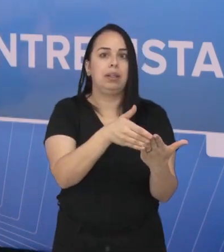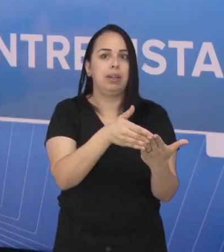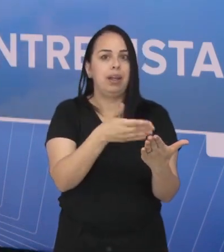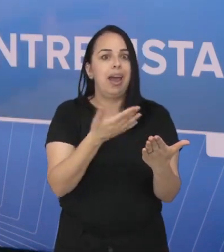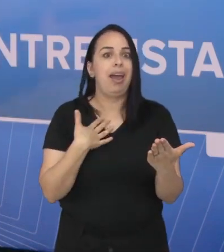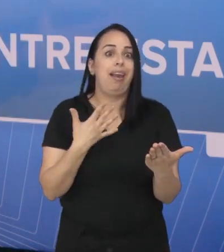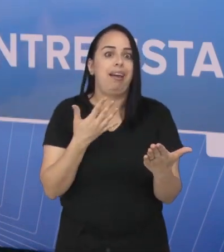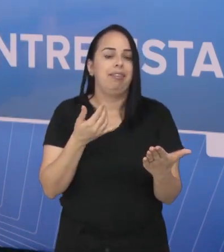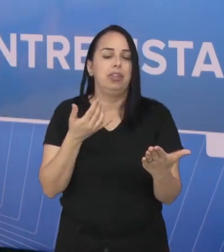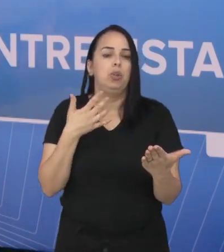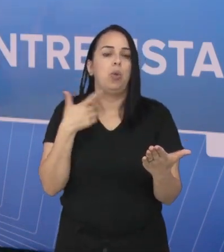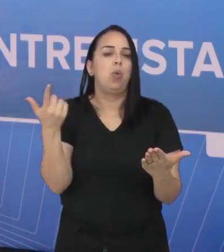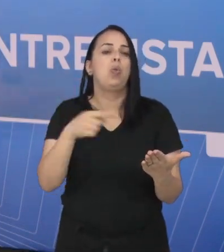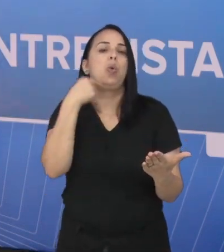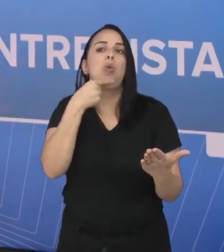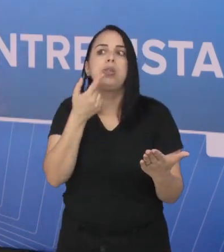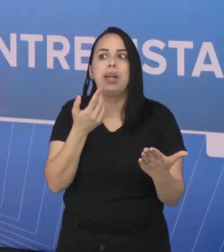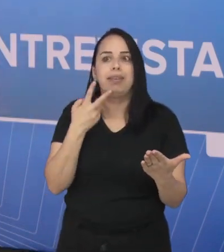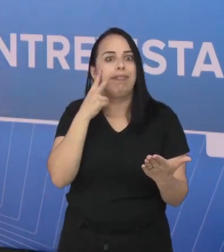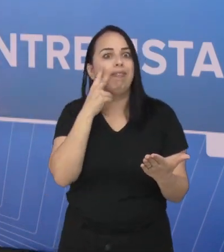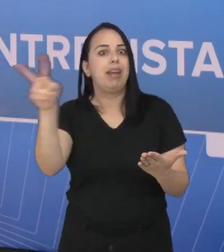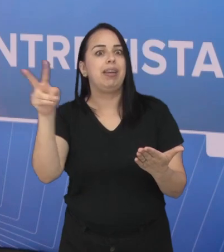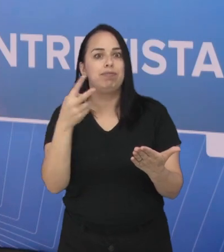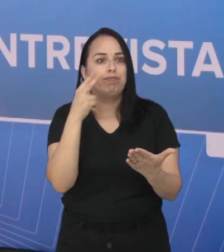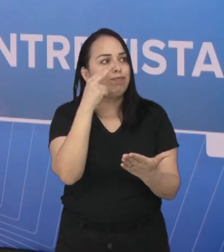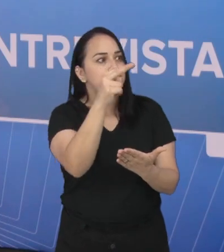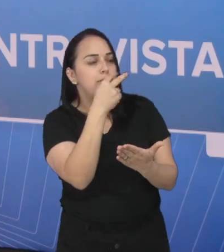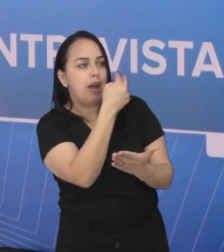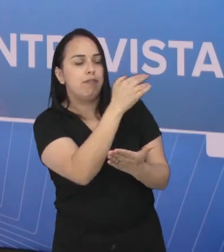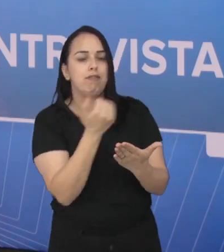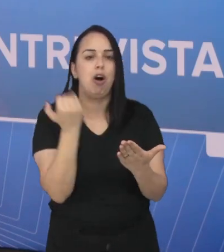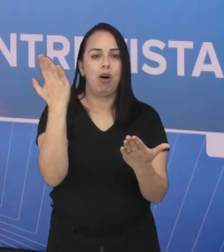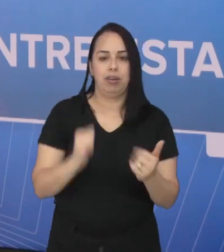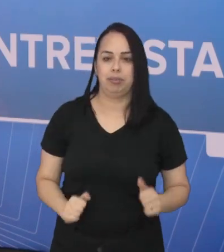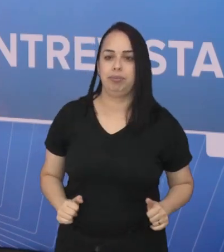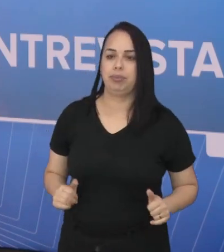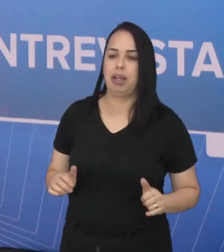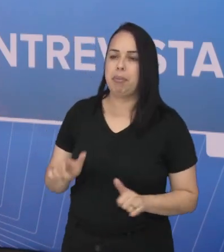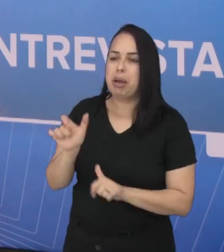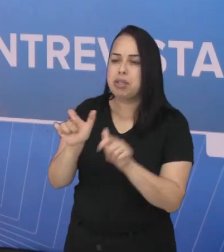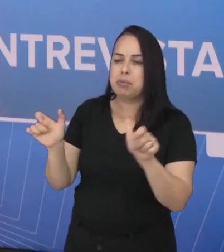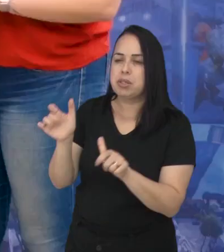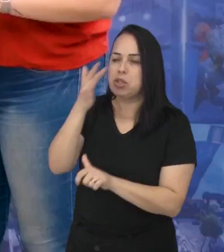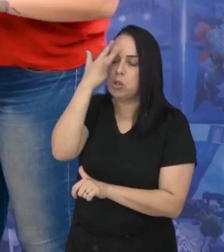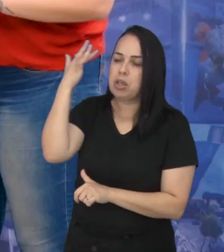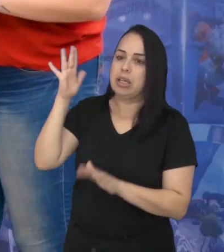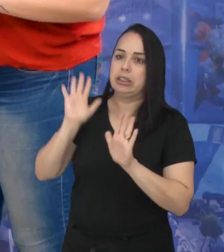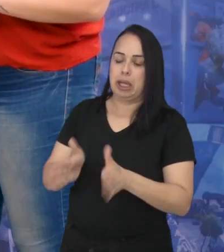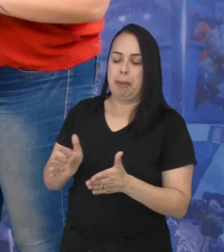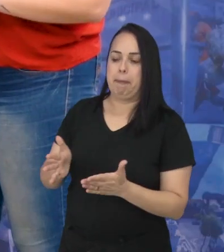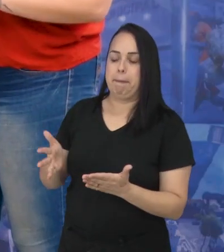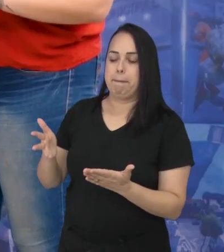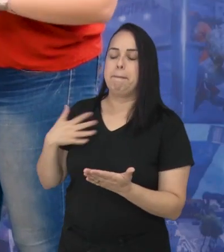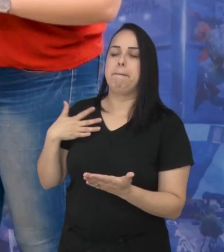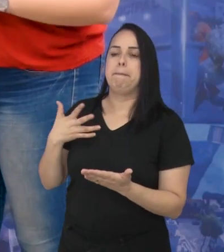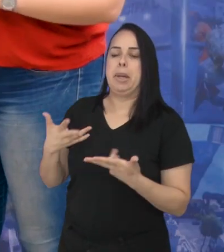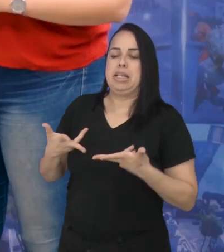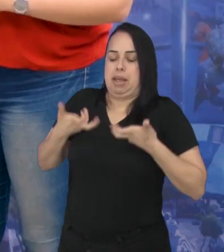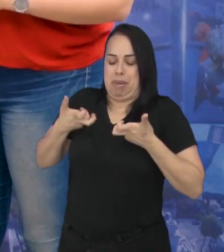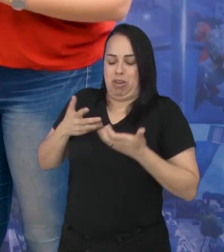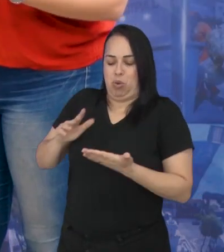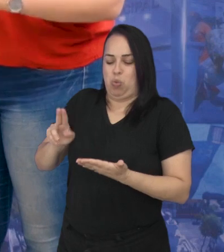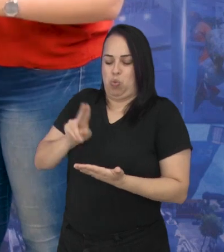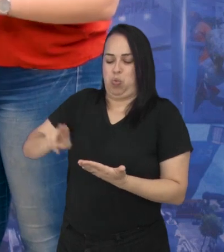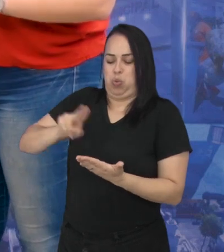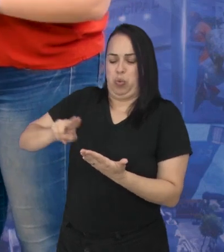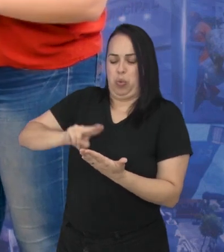bolha que impede ela de enxergar um possível crime que vai acontecer contra ela. E para a pessoa que já percebeu